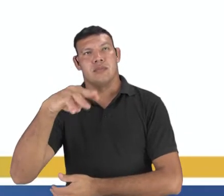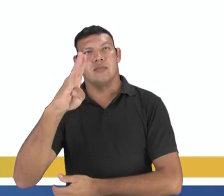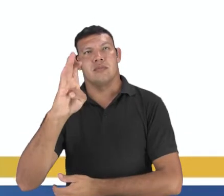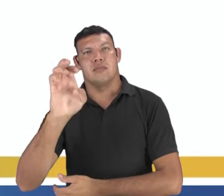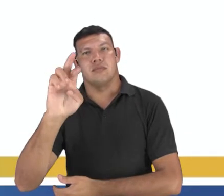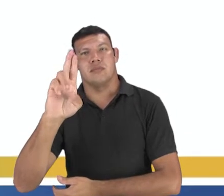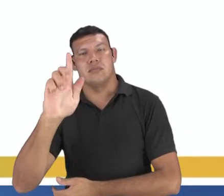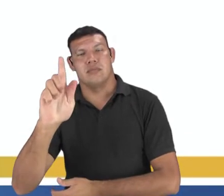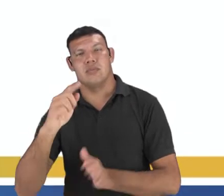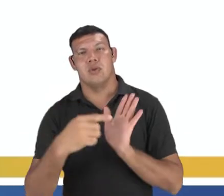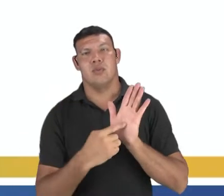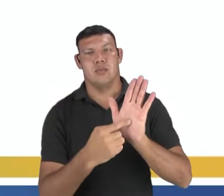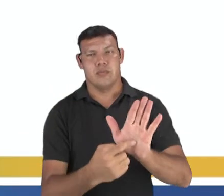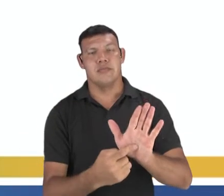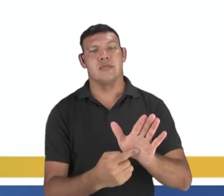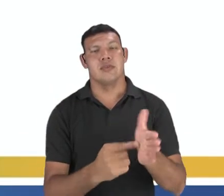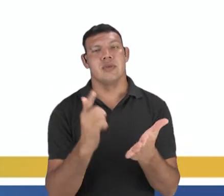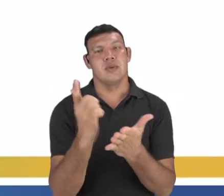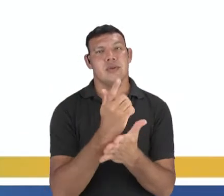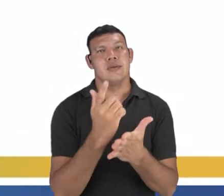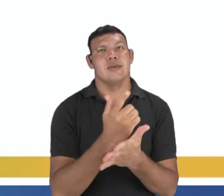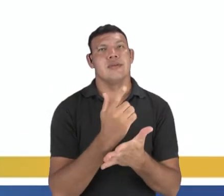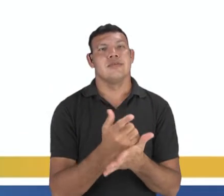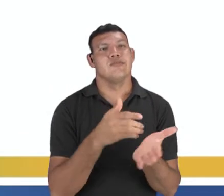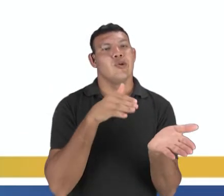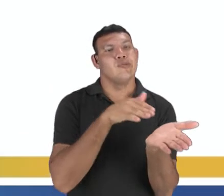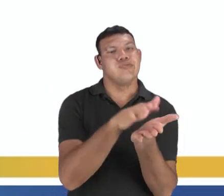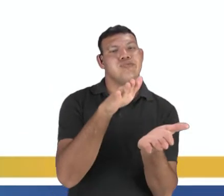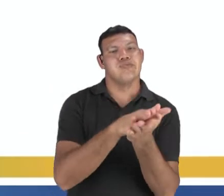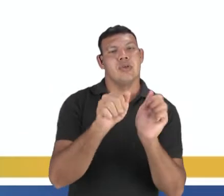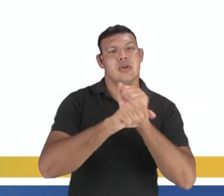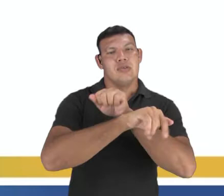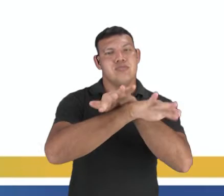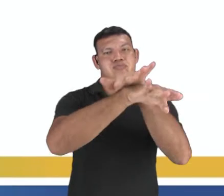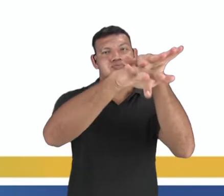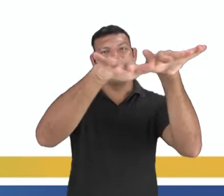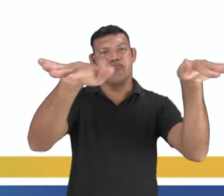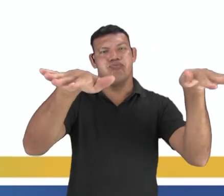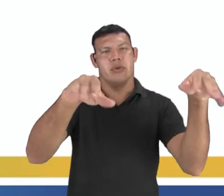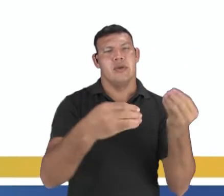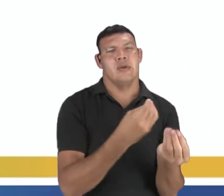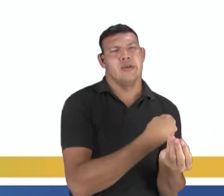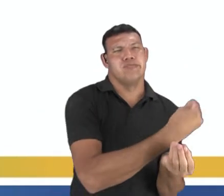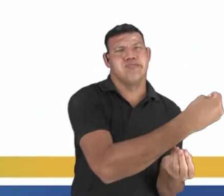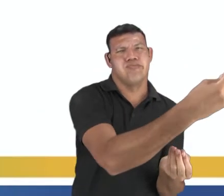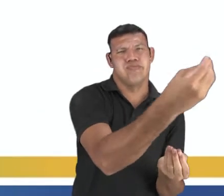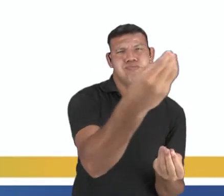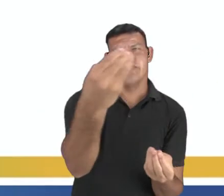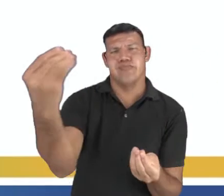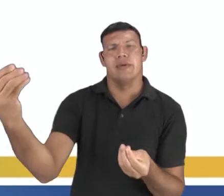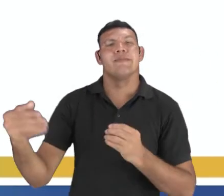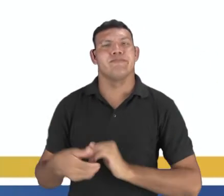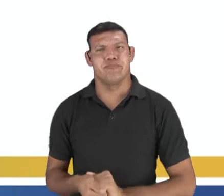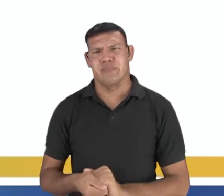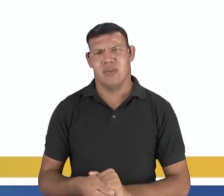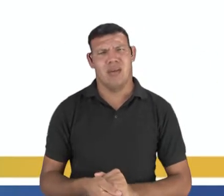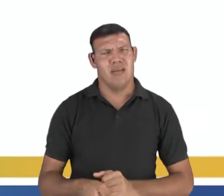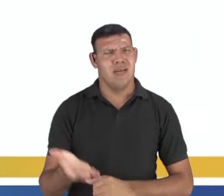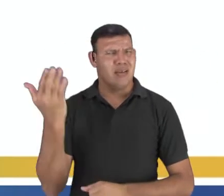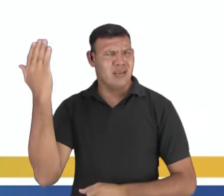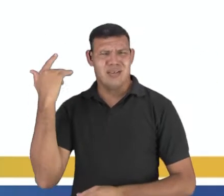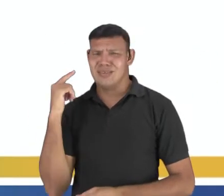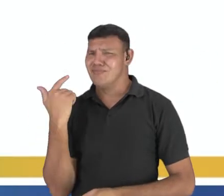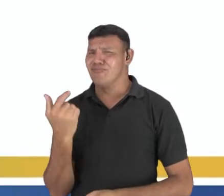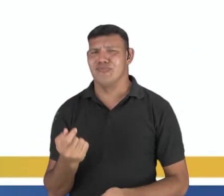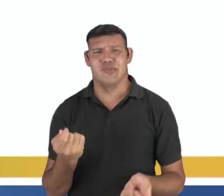primeiras páginas do seu livro que foi rapidamente copilado e passado por todos os lugares. Imagine que antes isso não era possível,